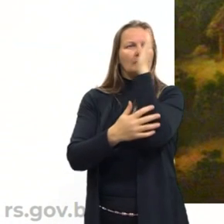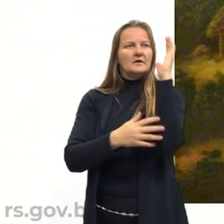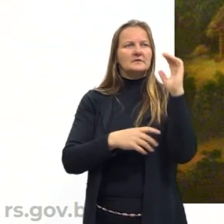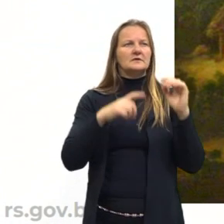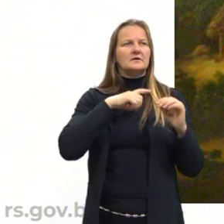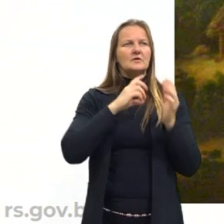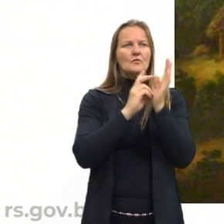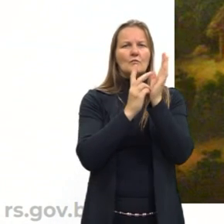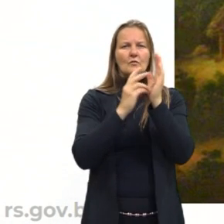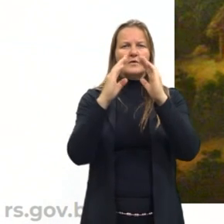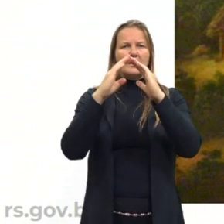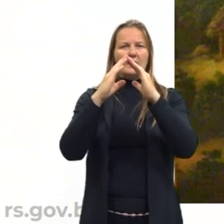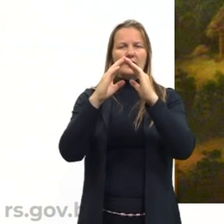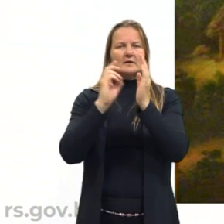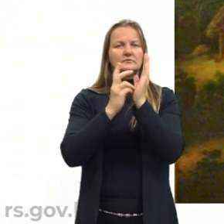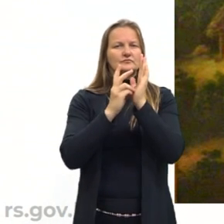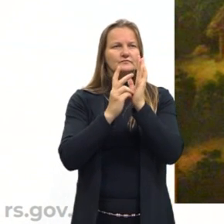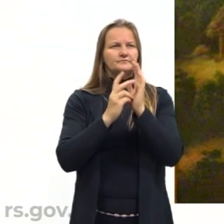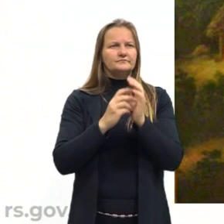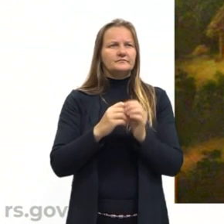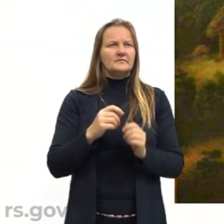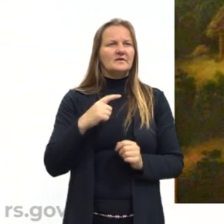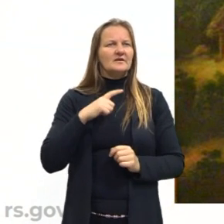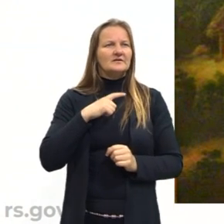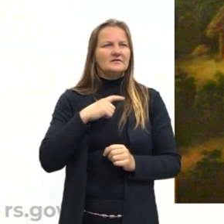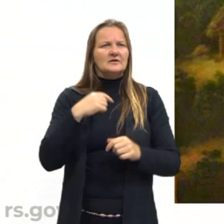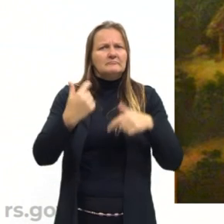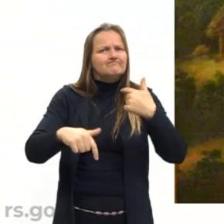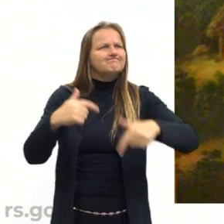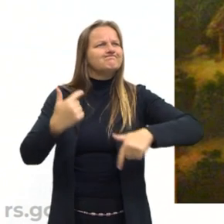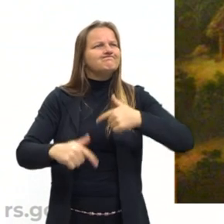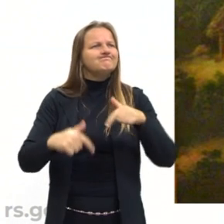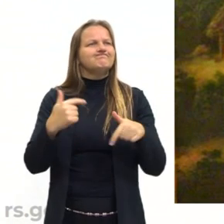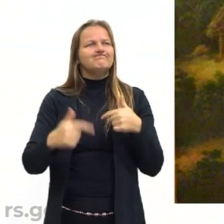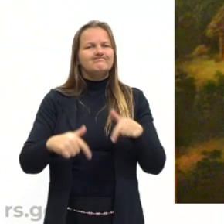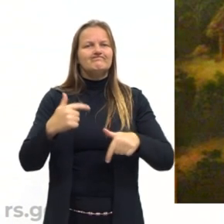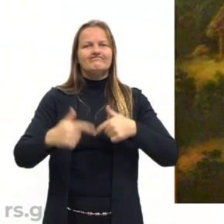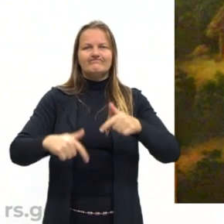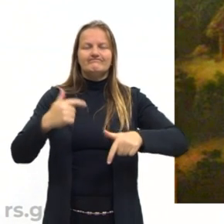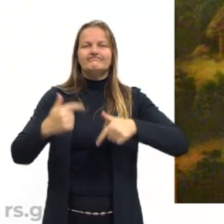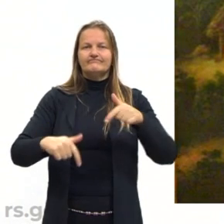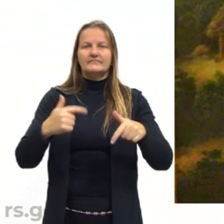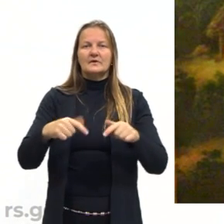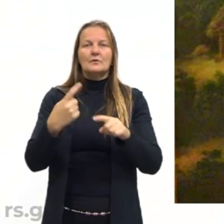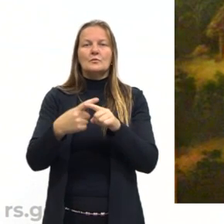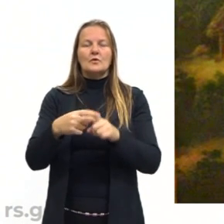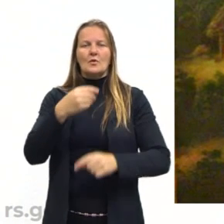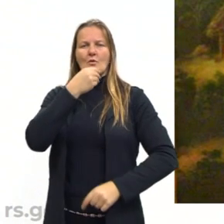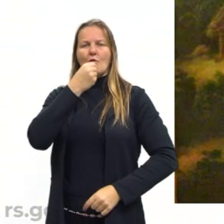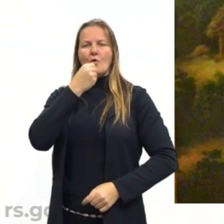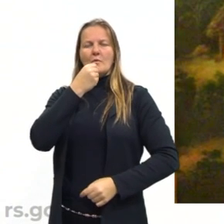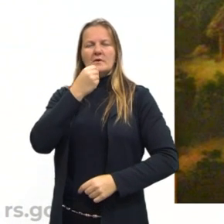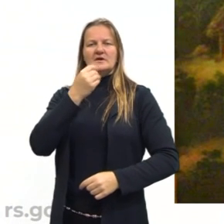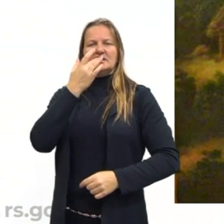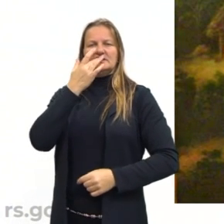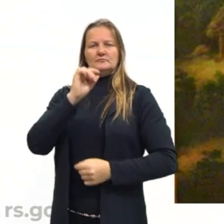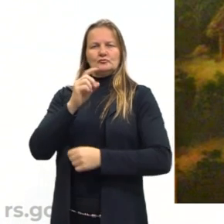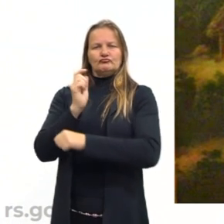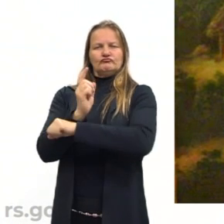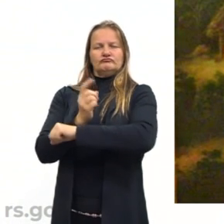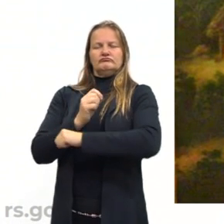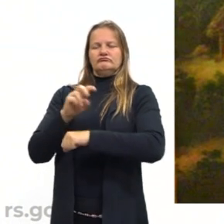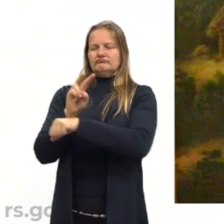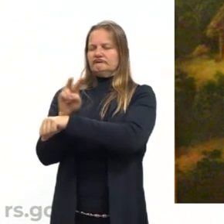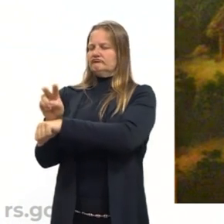indígena, e os indígenas claramente estão trabalhando sob a supervisão, sob o mando desse